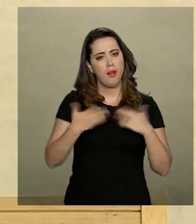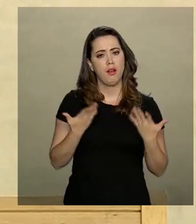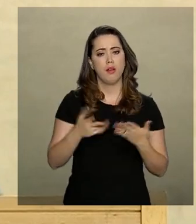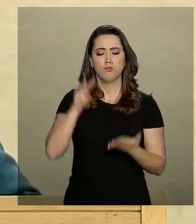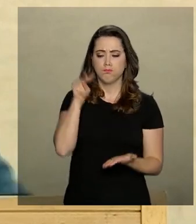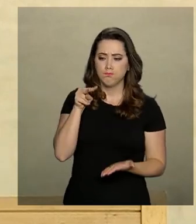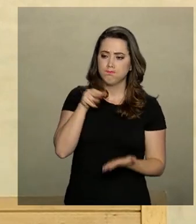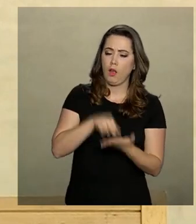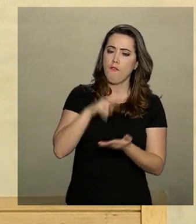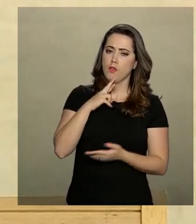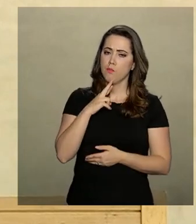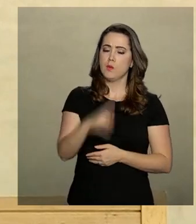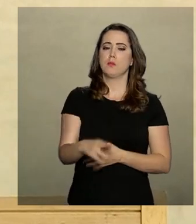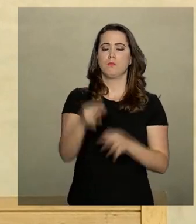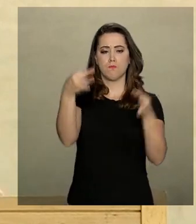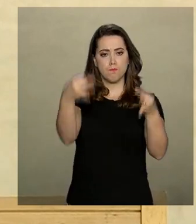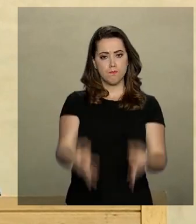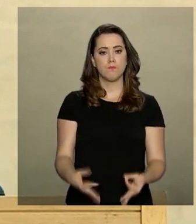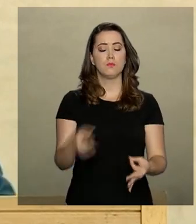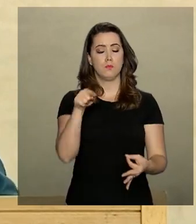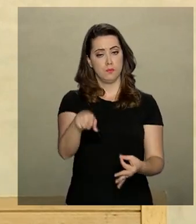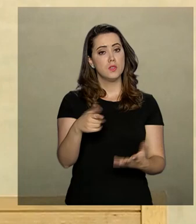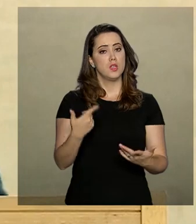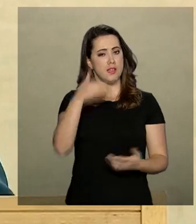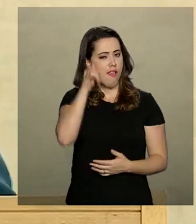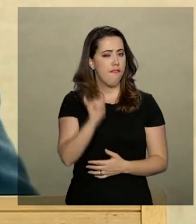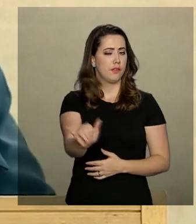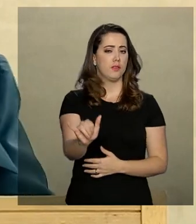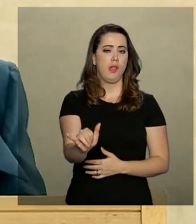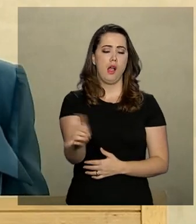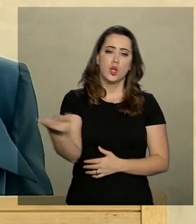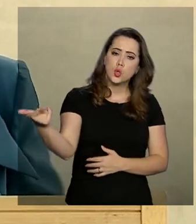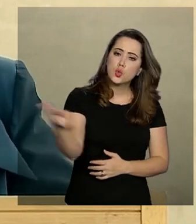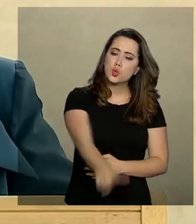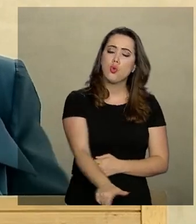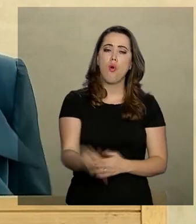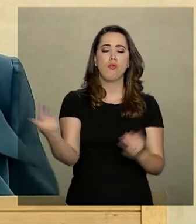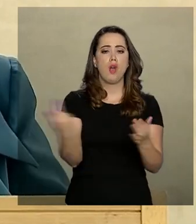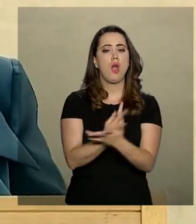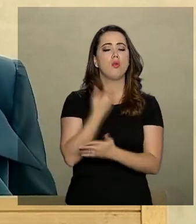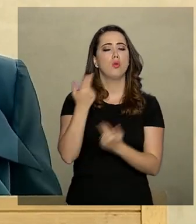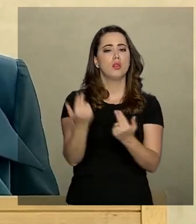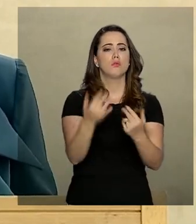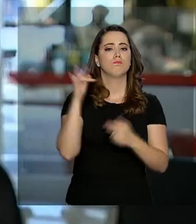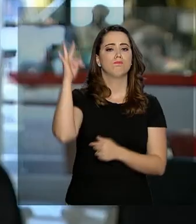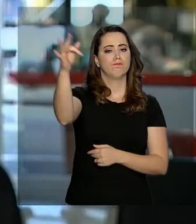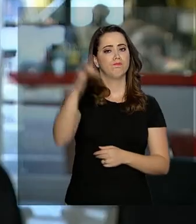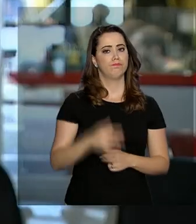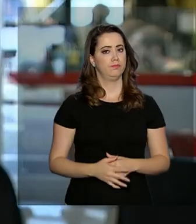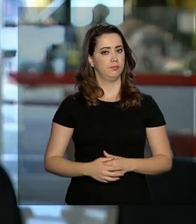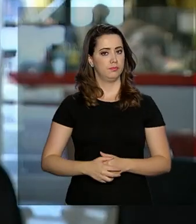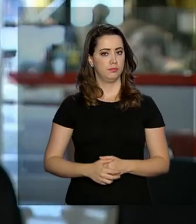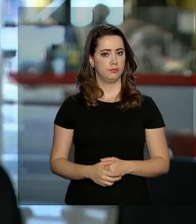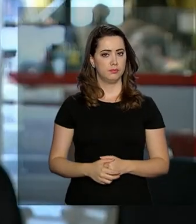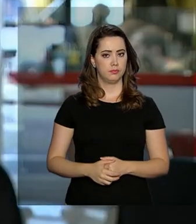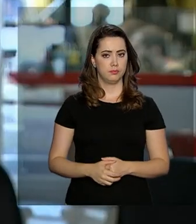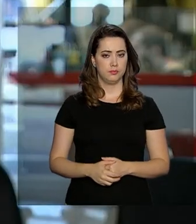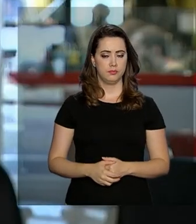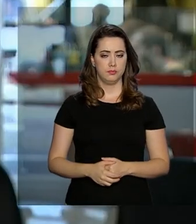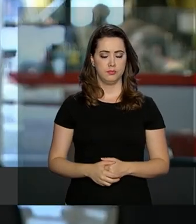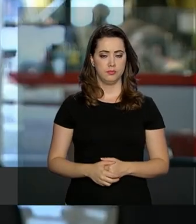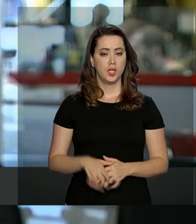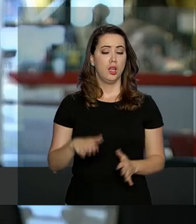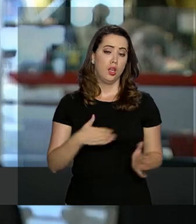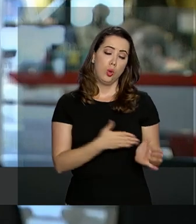firme a essa tragédia e evitar que novos desastres ocorram no futuro. Ao longo dos últimos 30